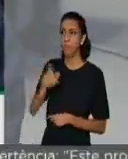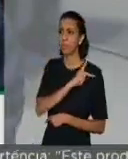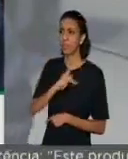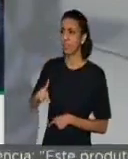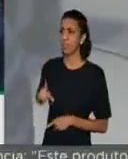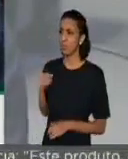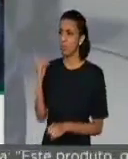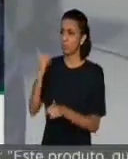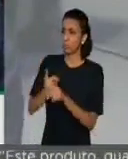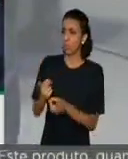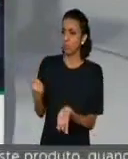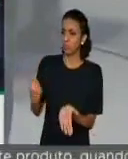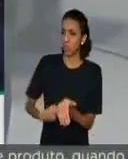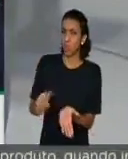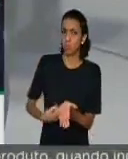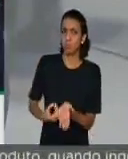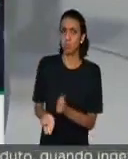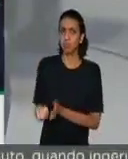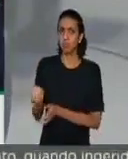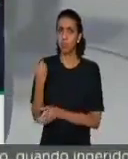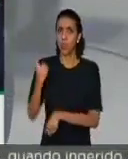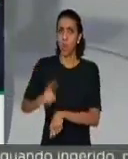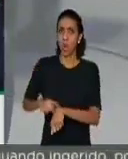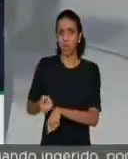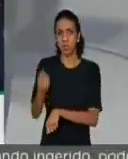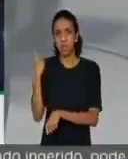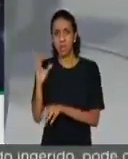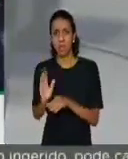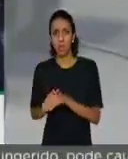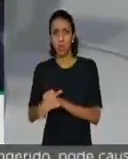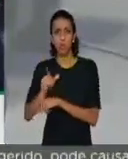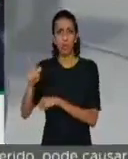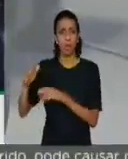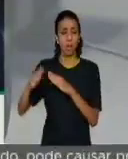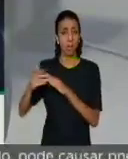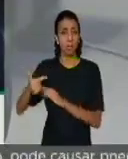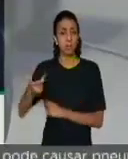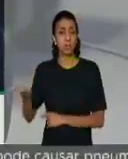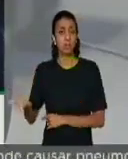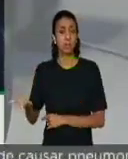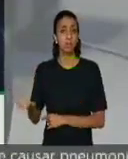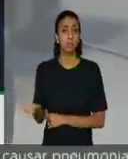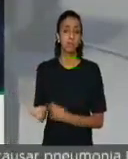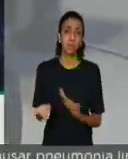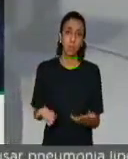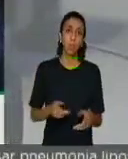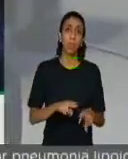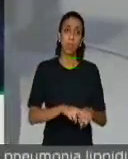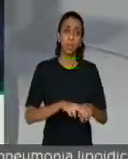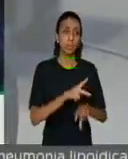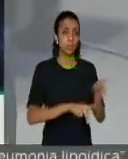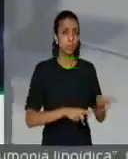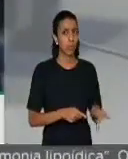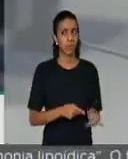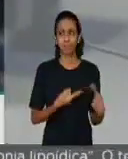agenda, os representantes da JBS por isso que represento a indignação do povo brasileiro com o relatório apresentado neste momento Obrigado Obrigado Obrigado.